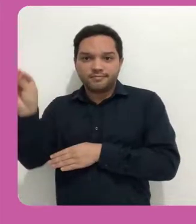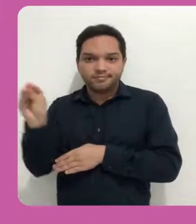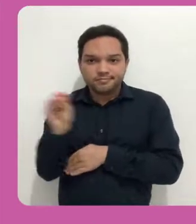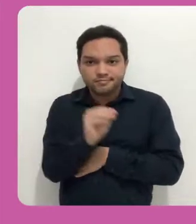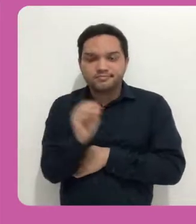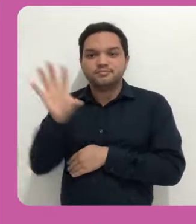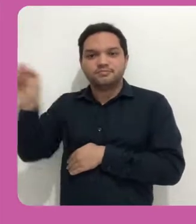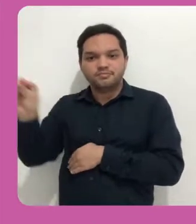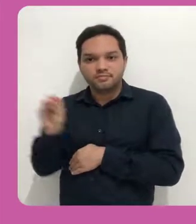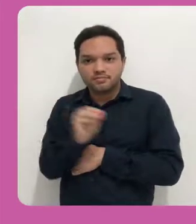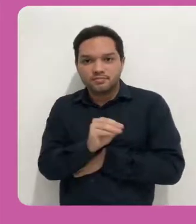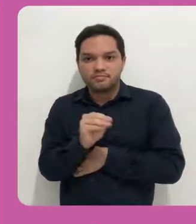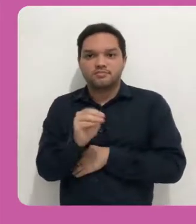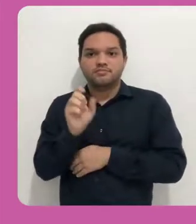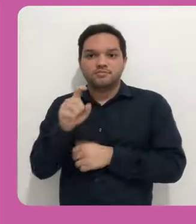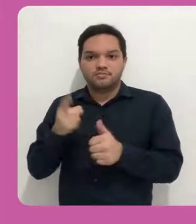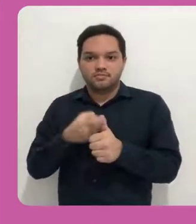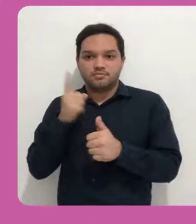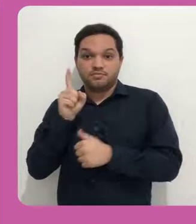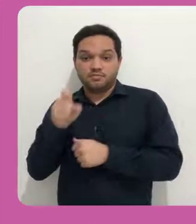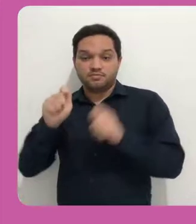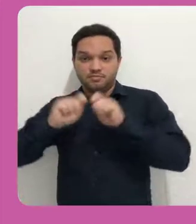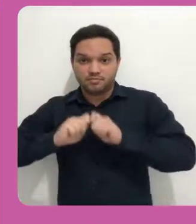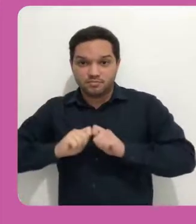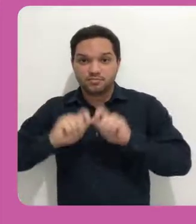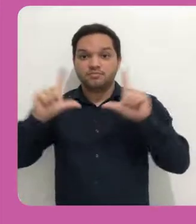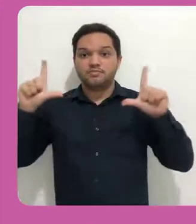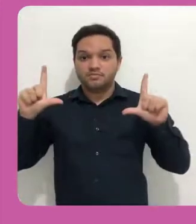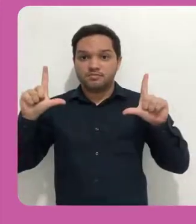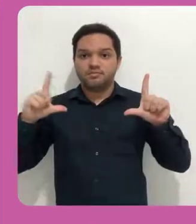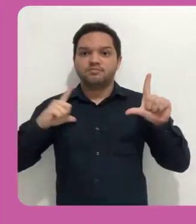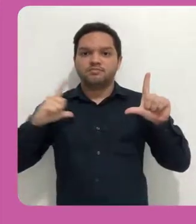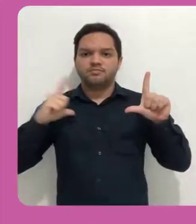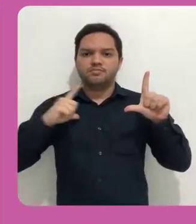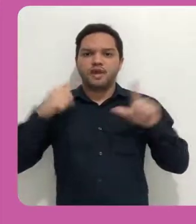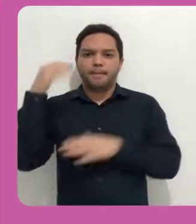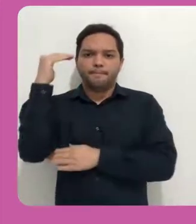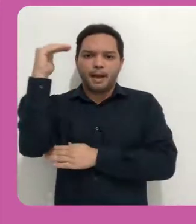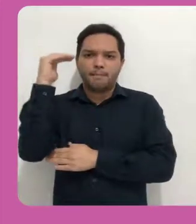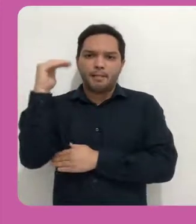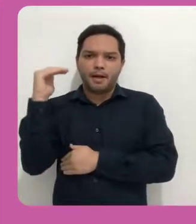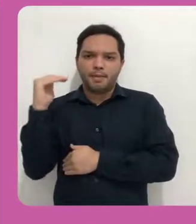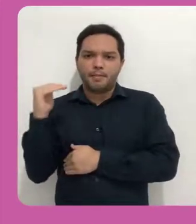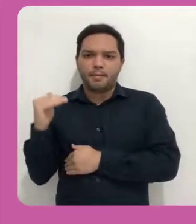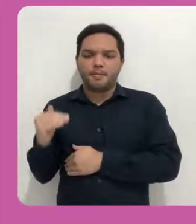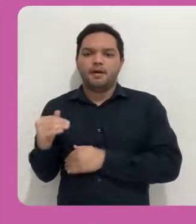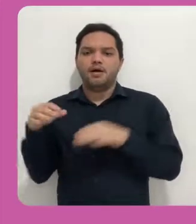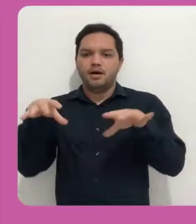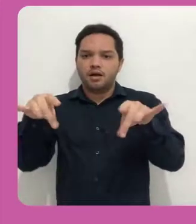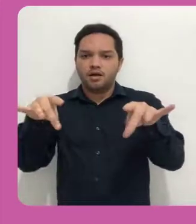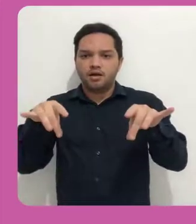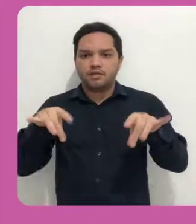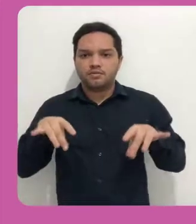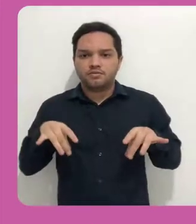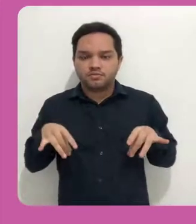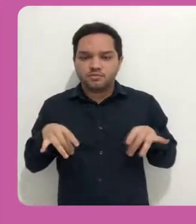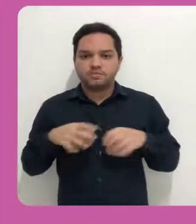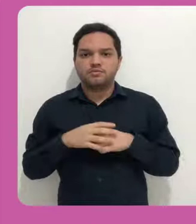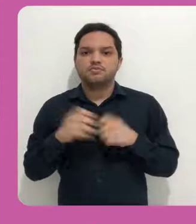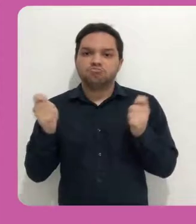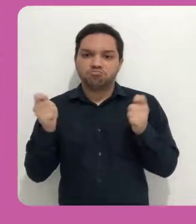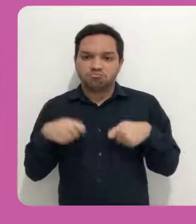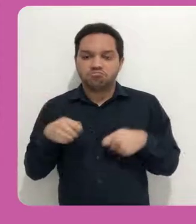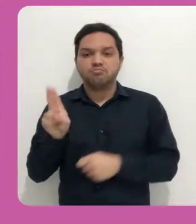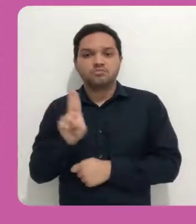que eu posso usar para colocar no meu curso. Então eu vou selecionar aqui um PDF